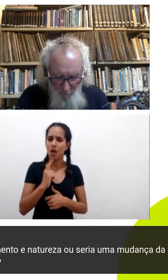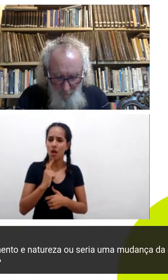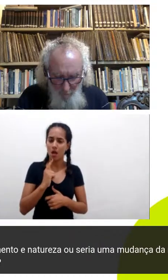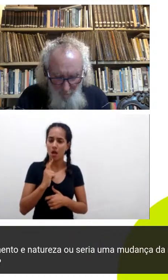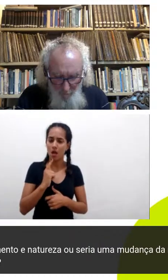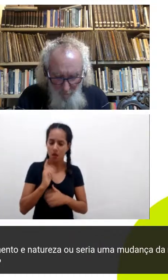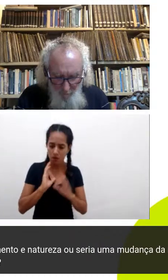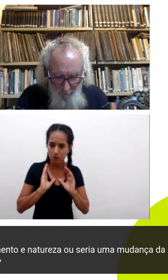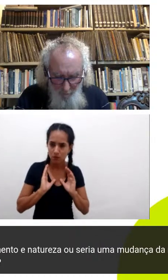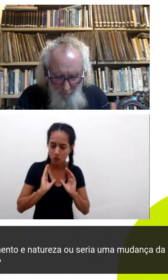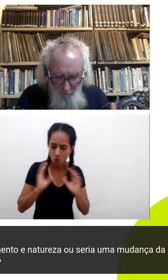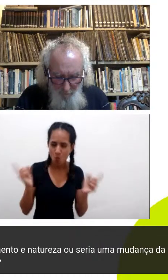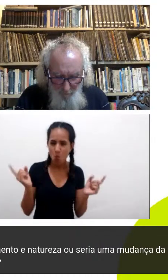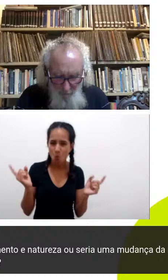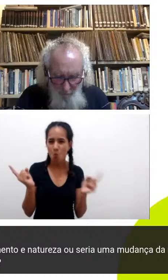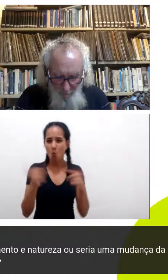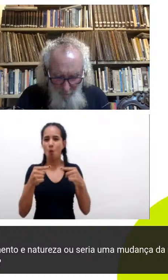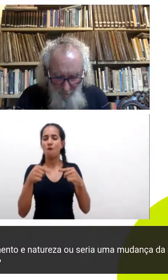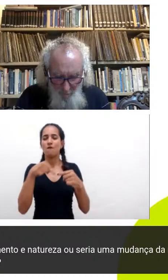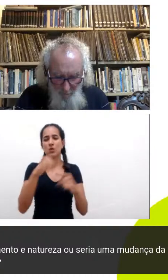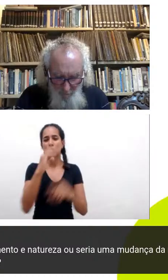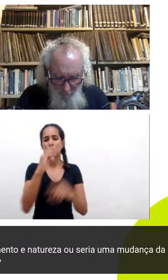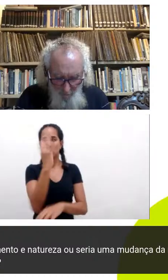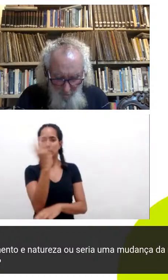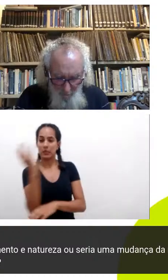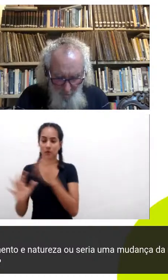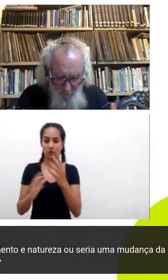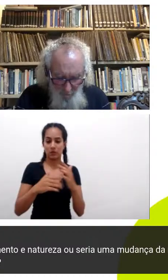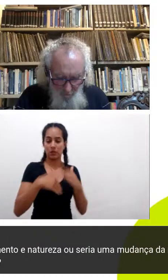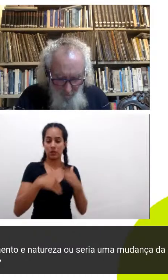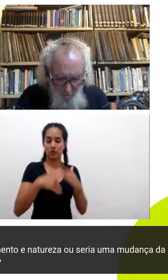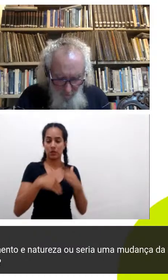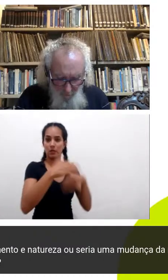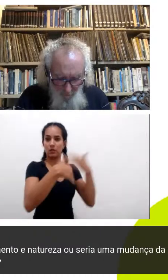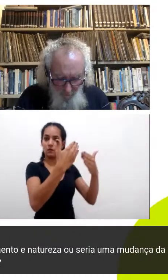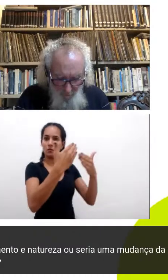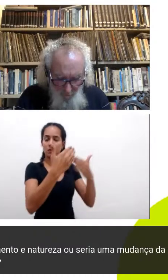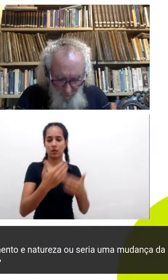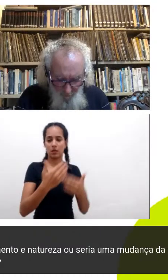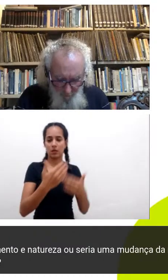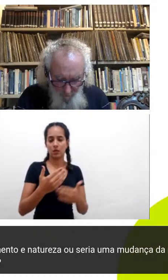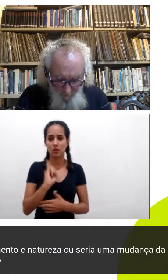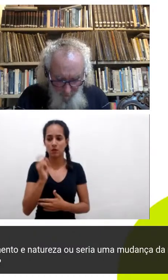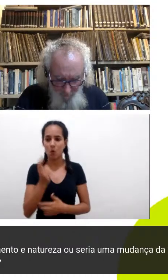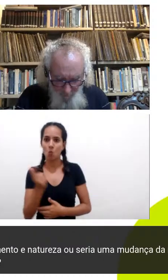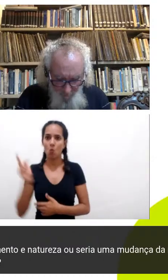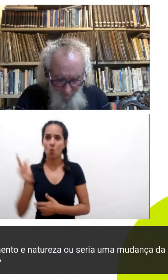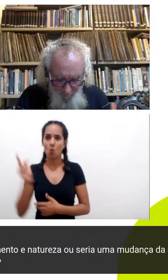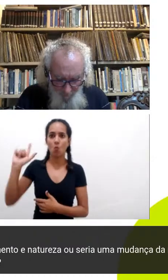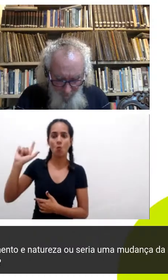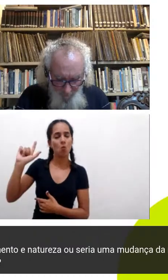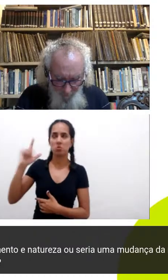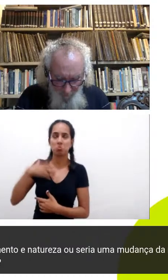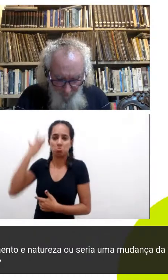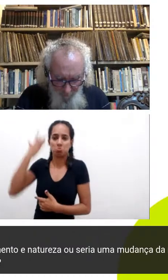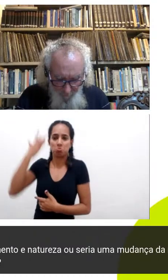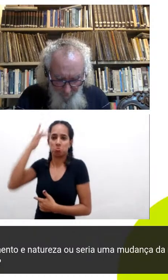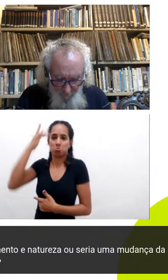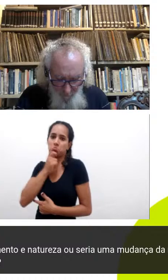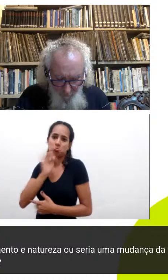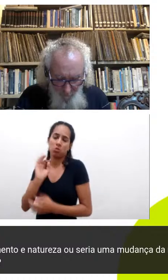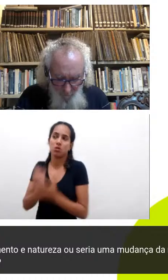conflito vai ter um dilema né agora se a gente criar uma outra fórmula de desenvolvimento que eu ainda não sei qual é e talvez ela esteja se criando